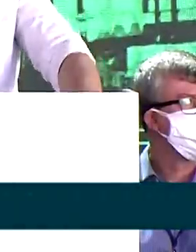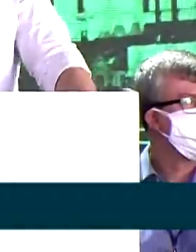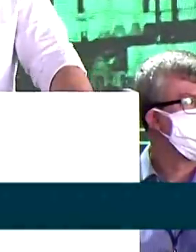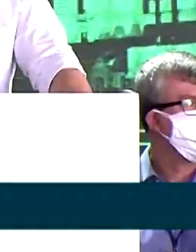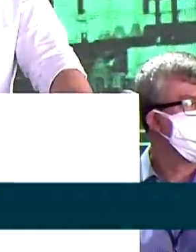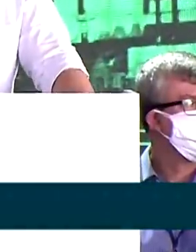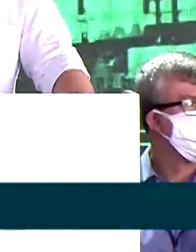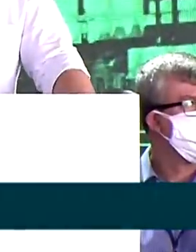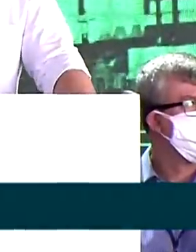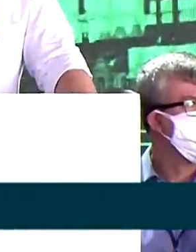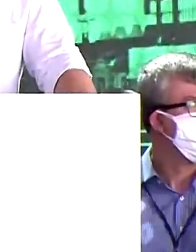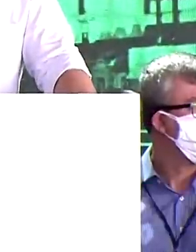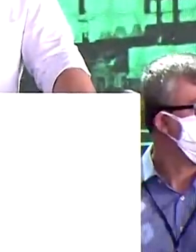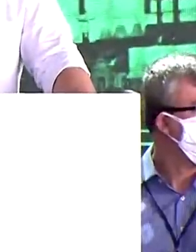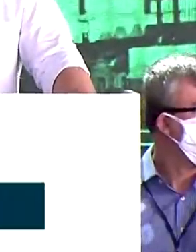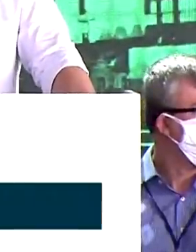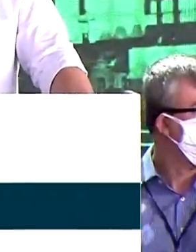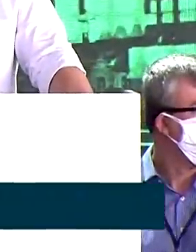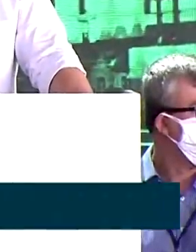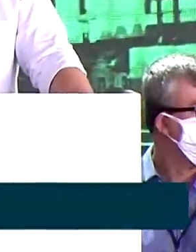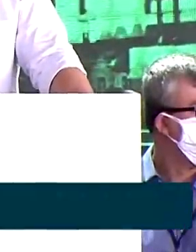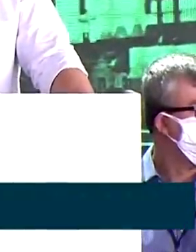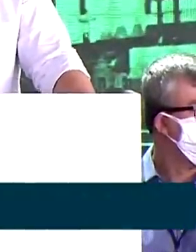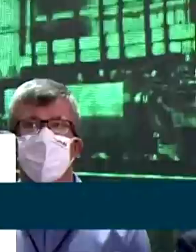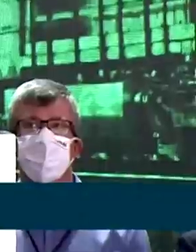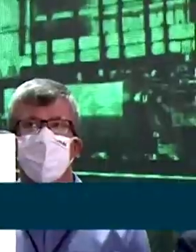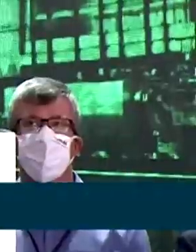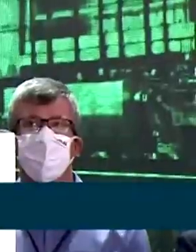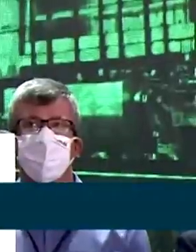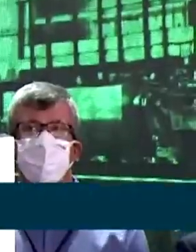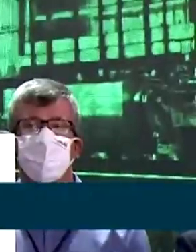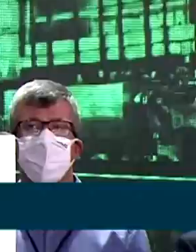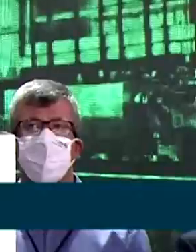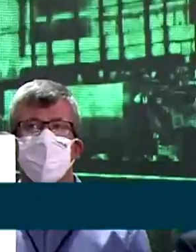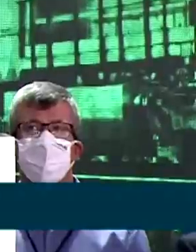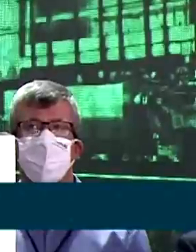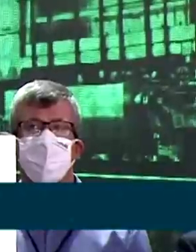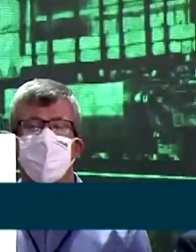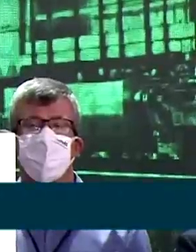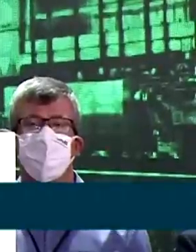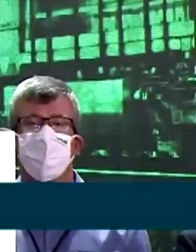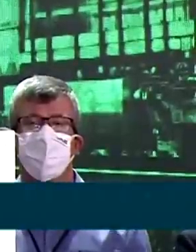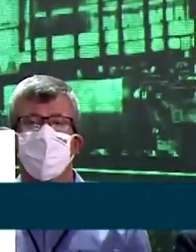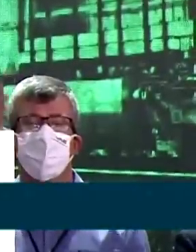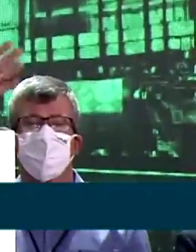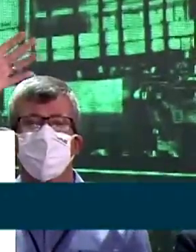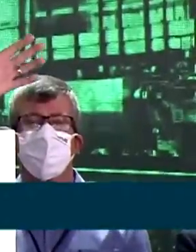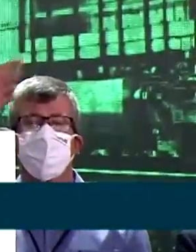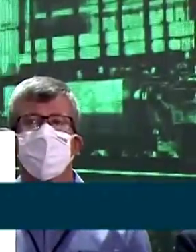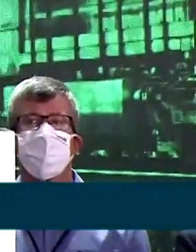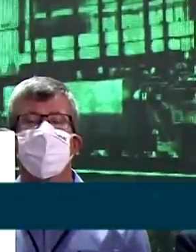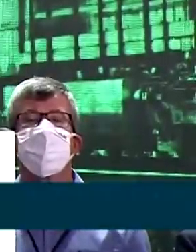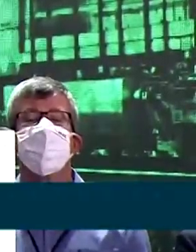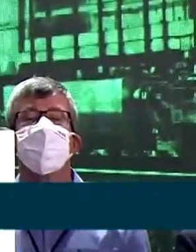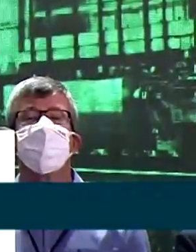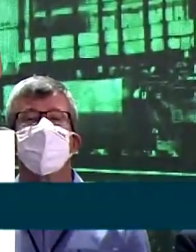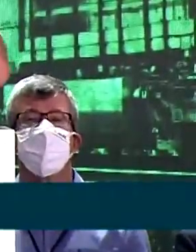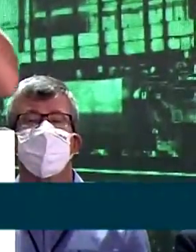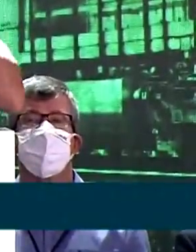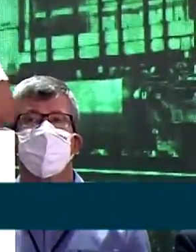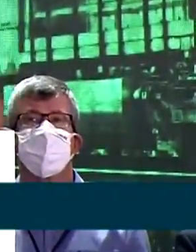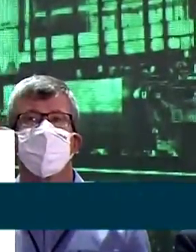a transformar a realidade local, a vida das pessoas. Temos um time maravilhoso de ministros, de secretários,